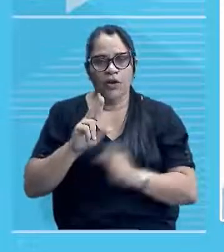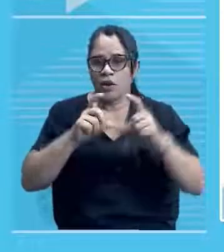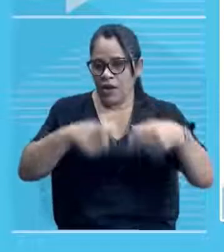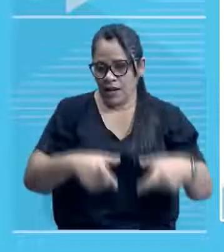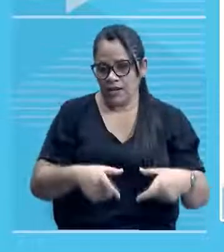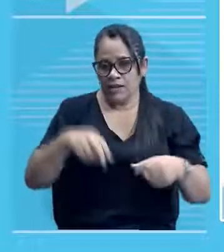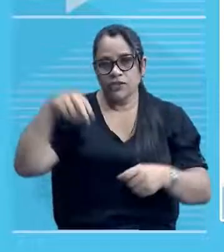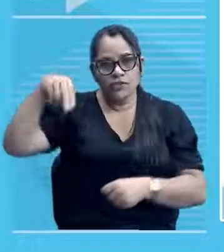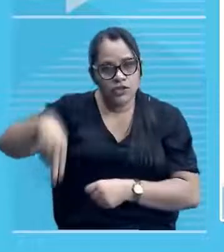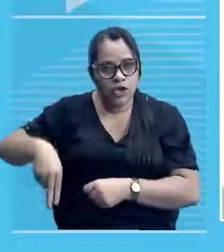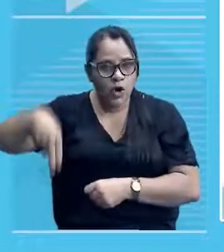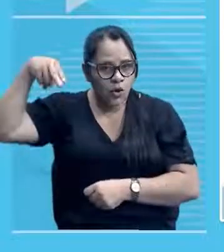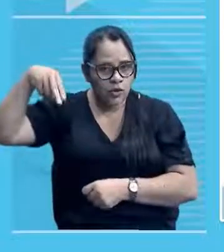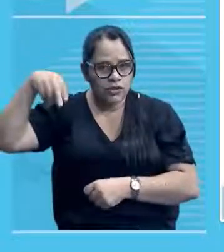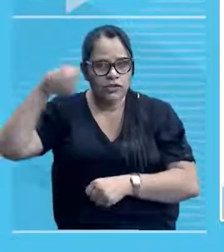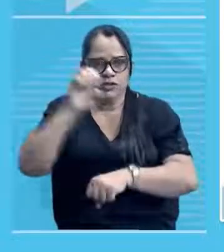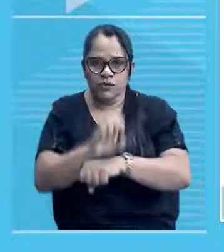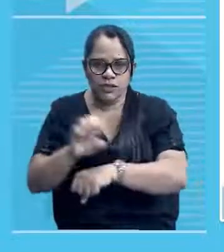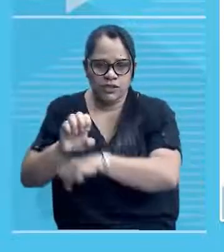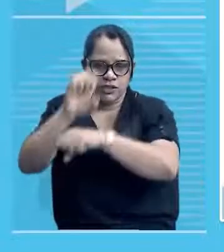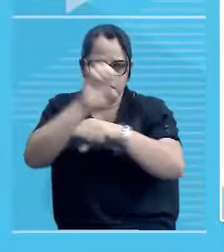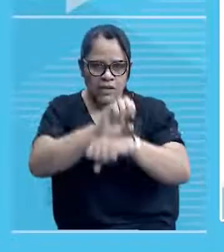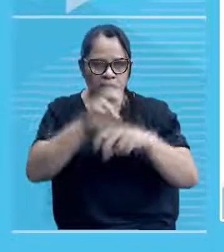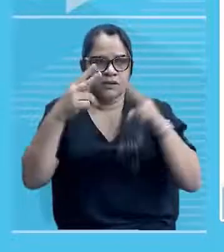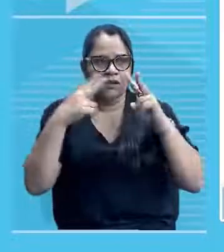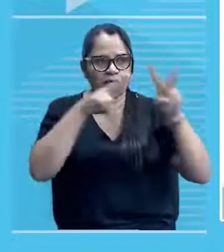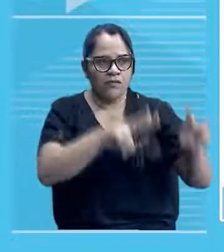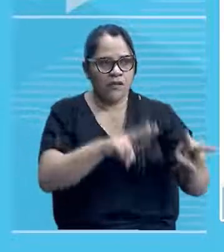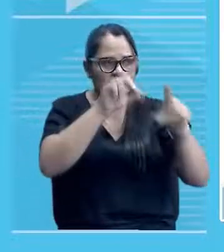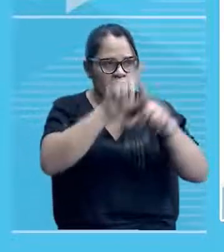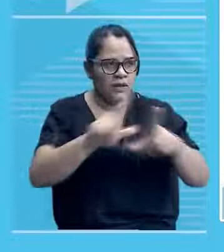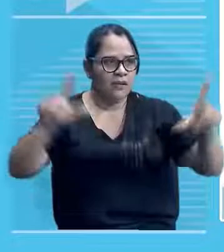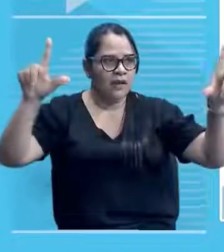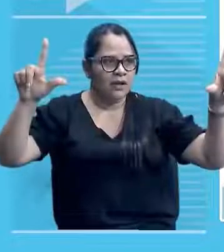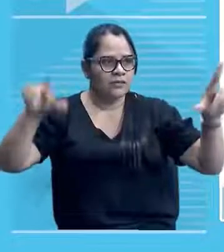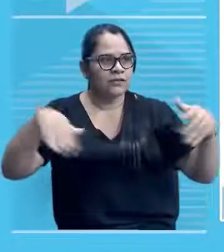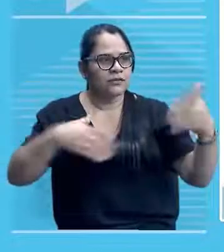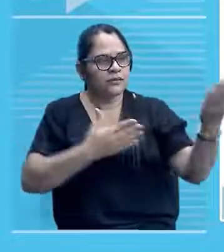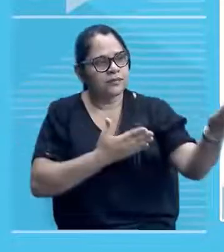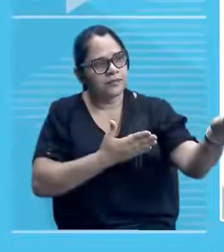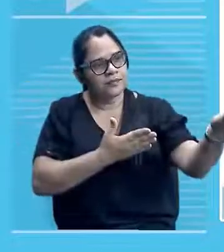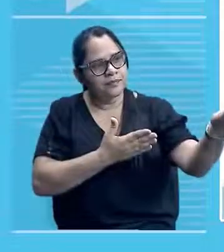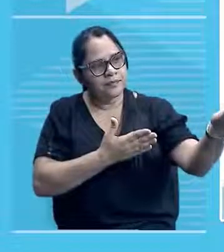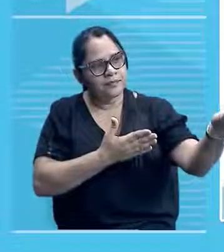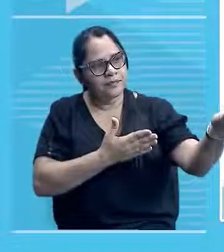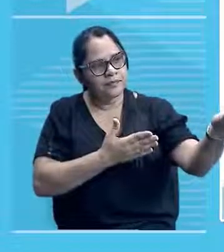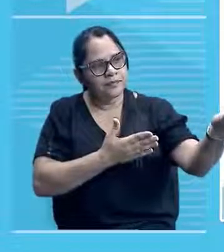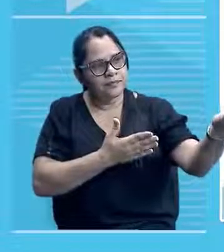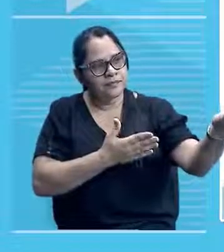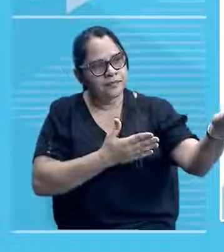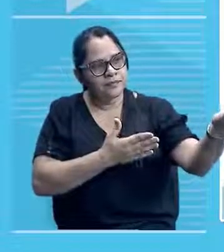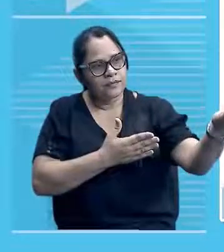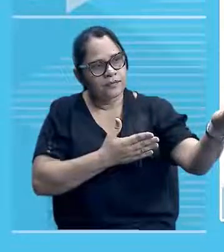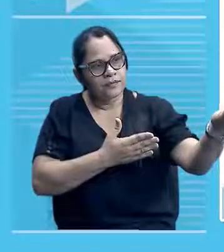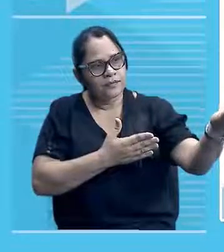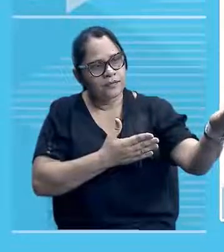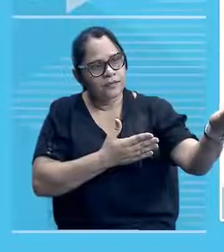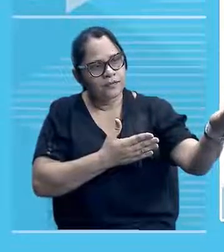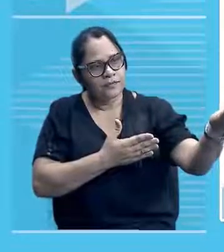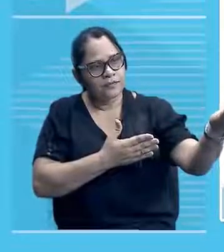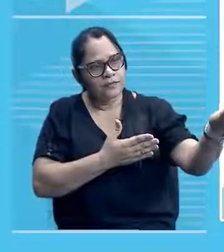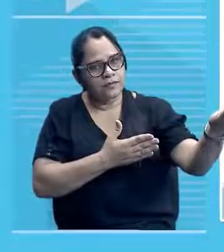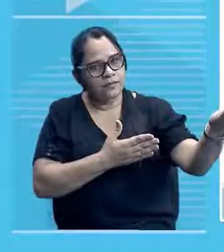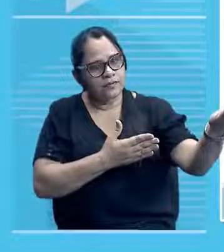E aí, vocês têm uma noção, né? Essa imagem que está à esquerda do seu vídeo, ela dá uma dimensão, né? Do que...